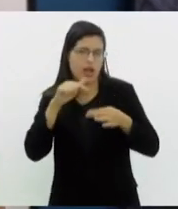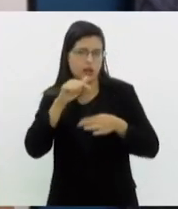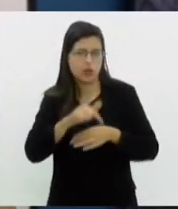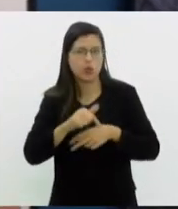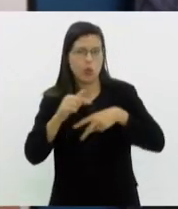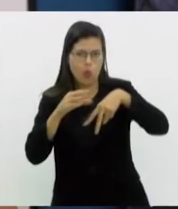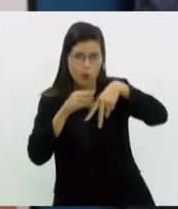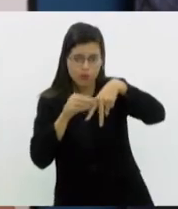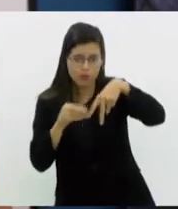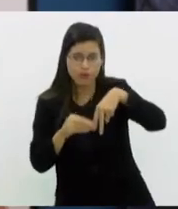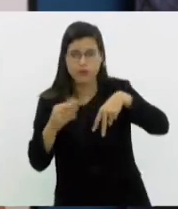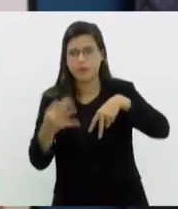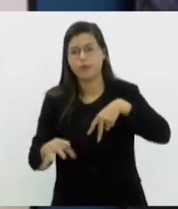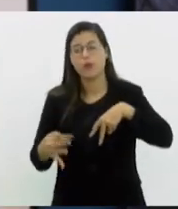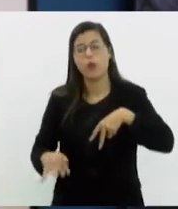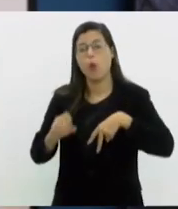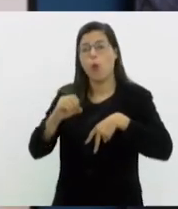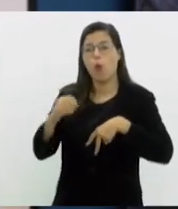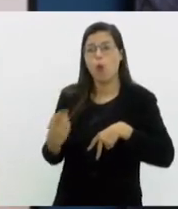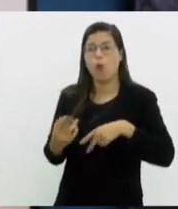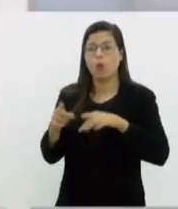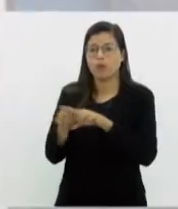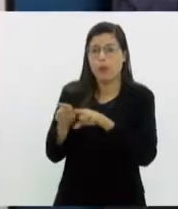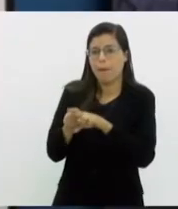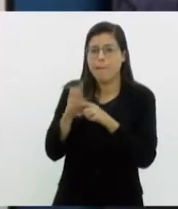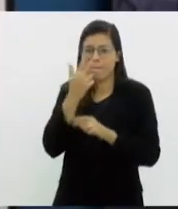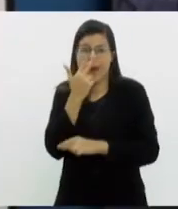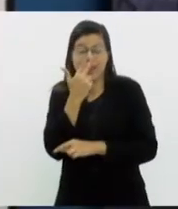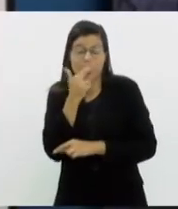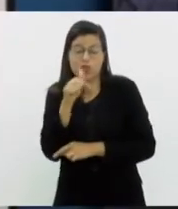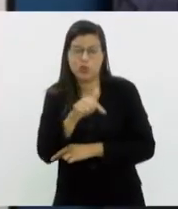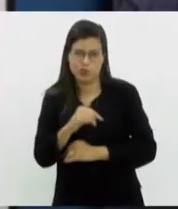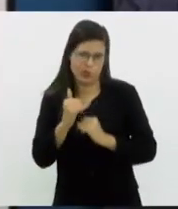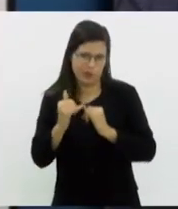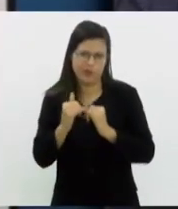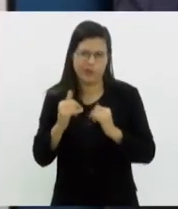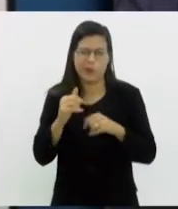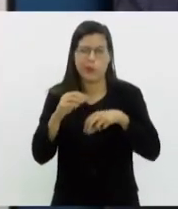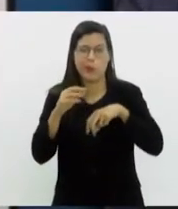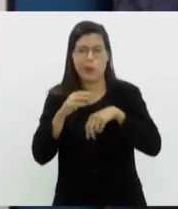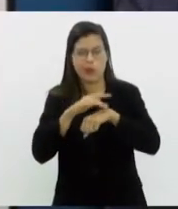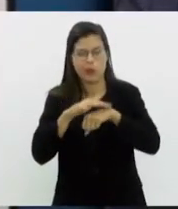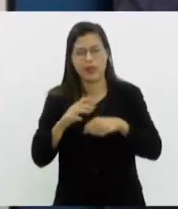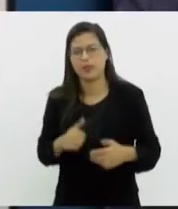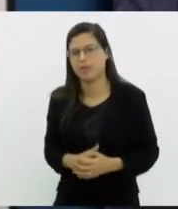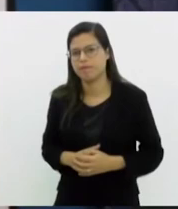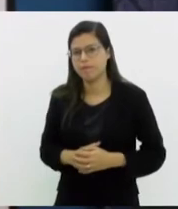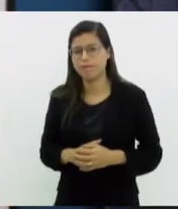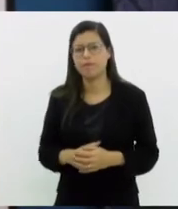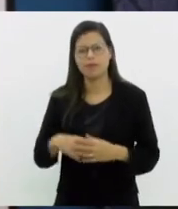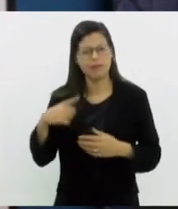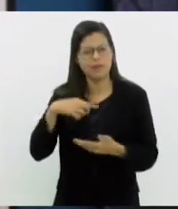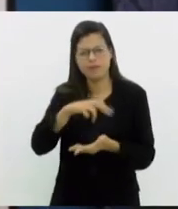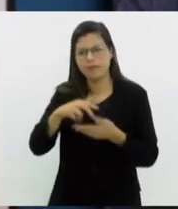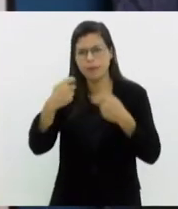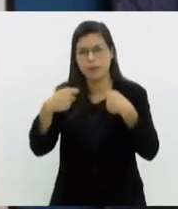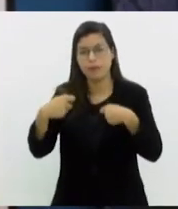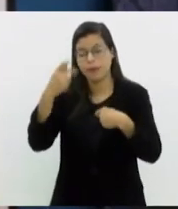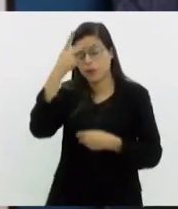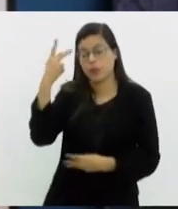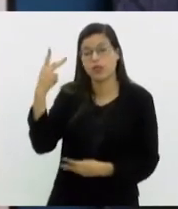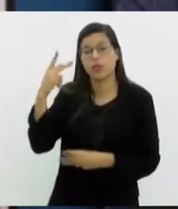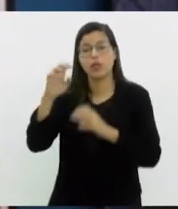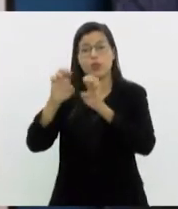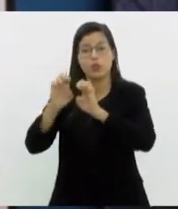ou fazer simulações da doença. Existe uma abrangência de pessoas que precisam da estrutura. Então, isso acaba